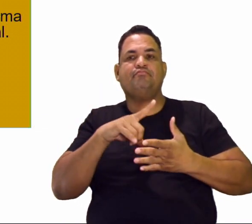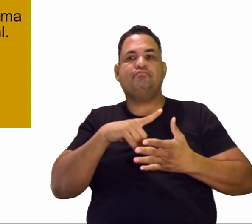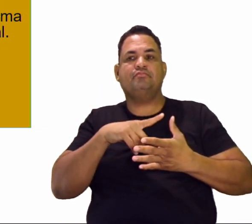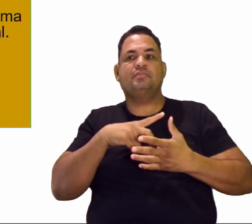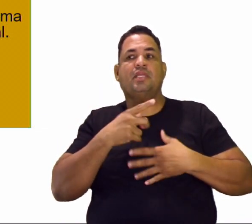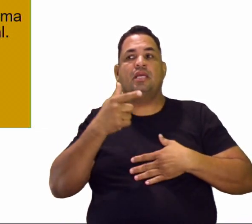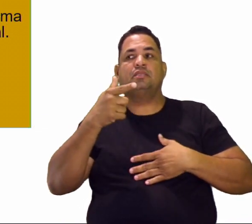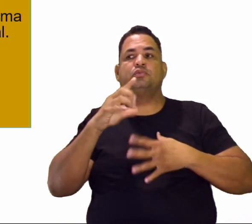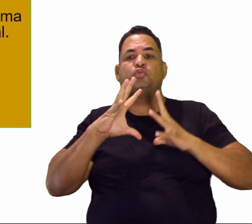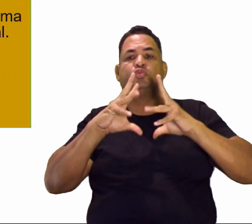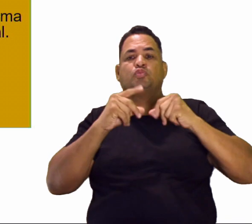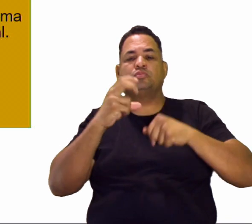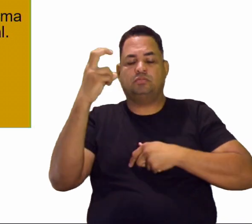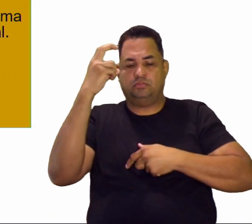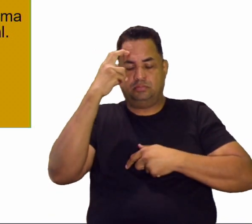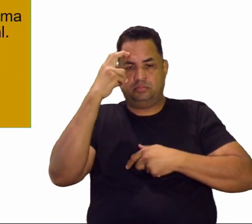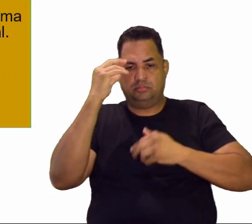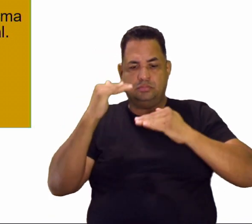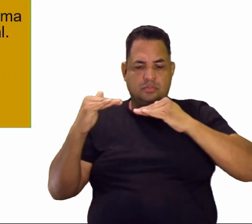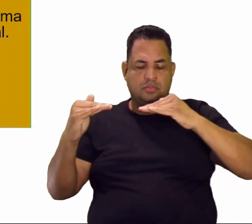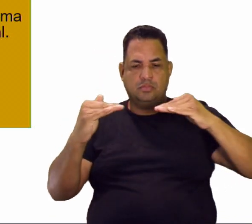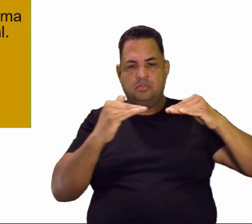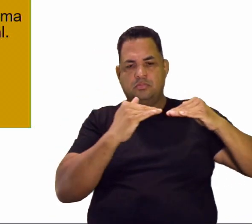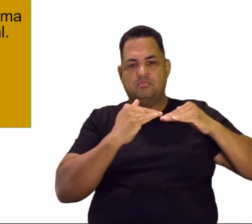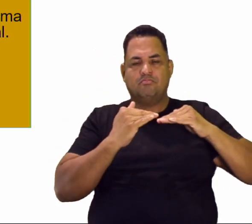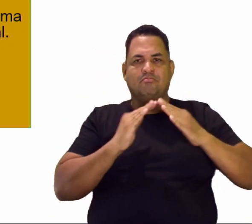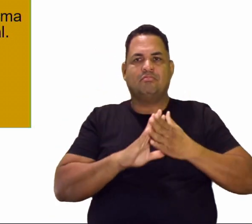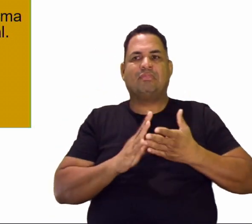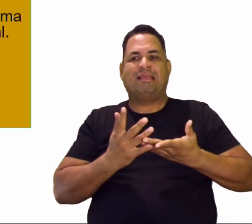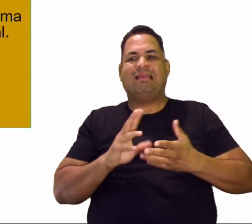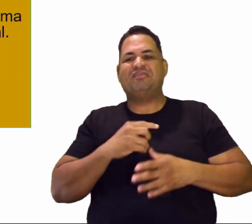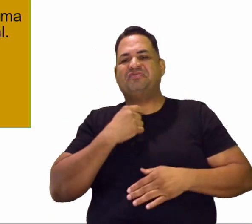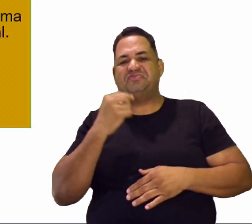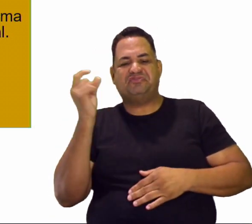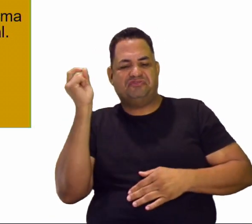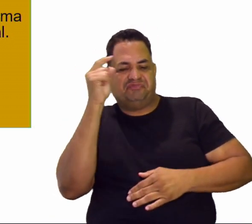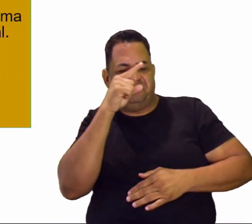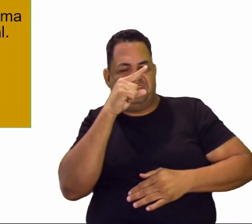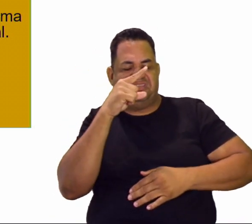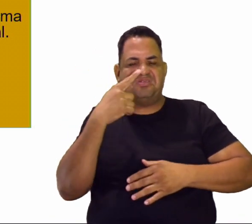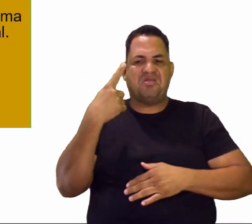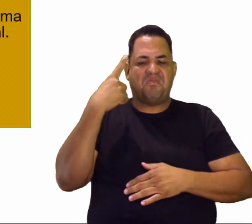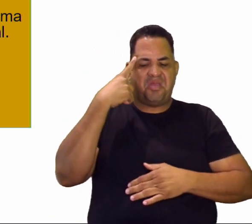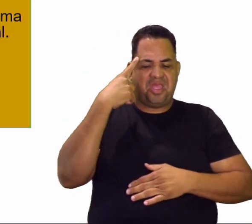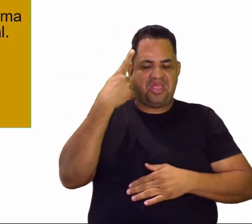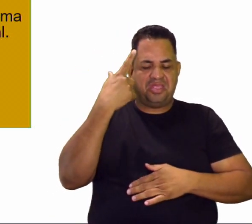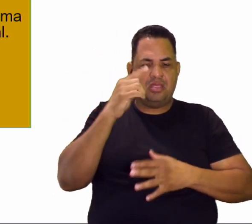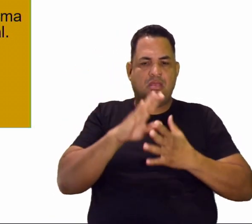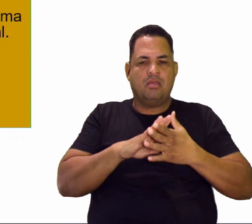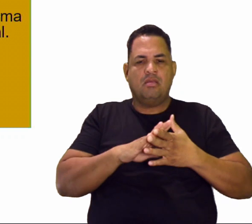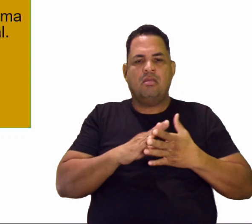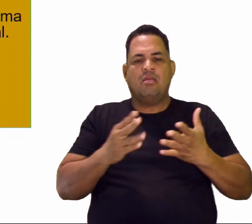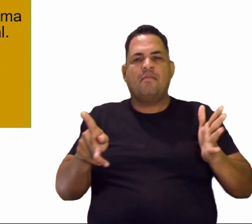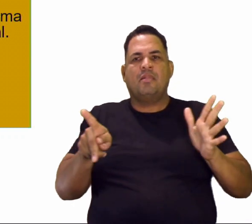Porque dá muito trabalho pensar em diversidade, em particularidade. Então, quando a gente fala de